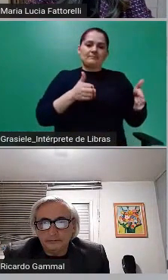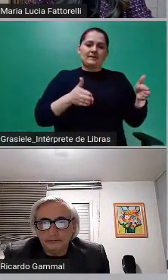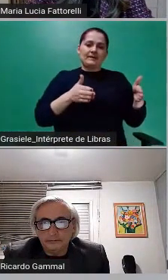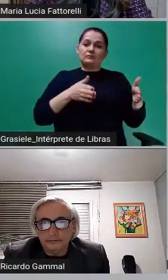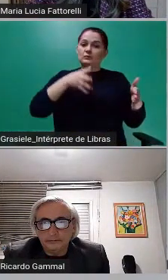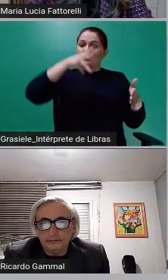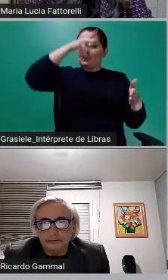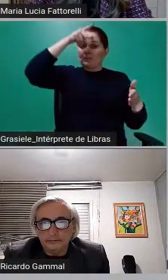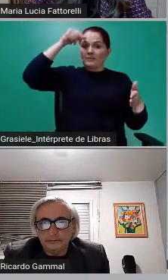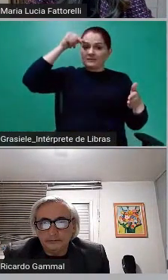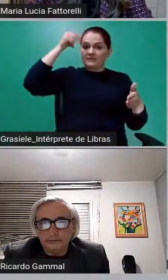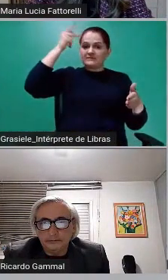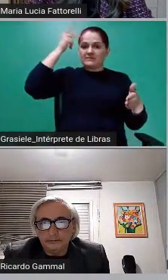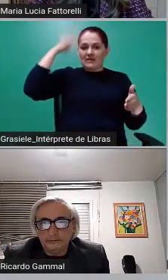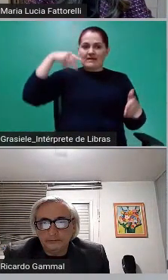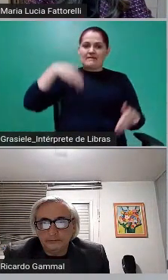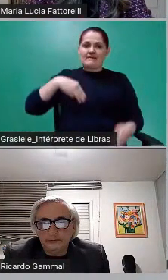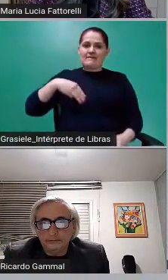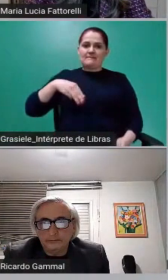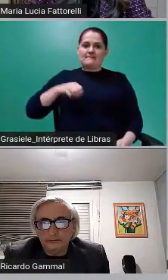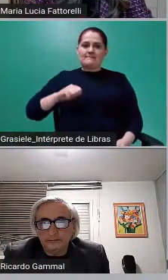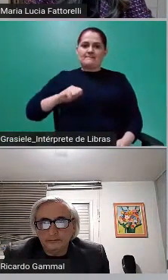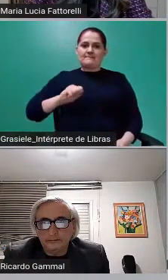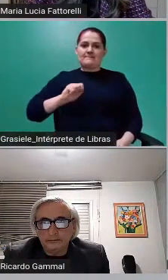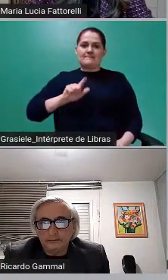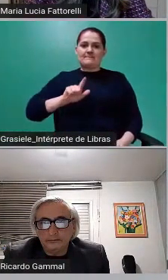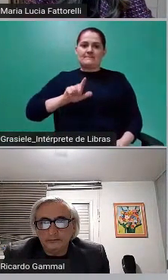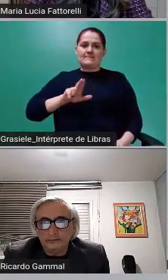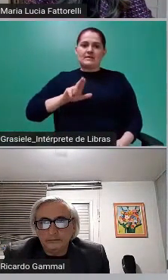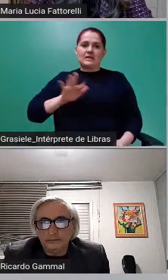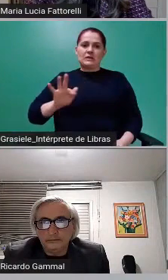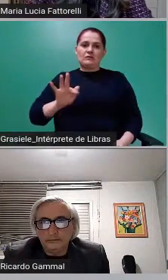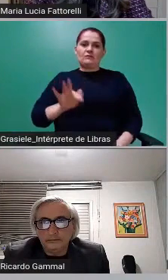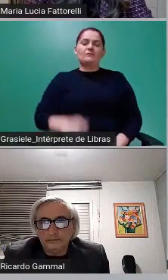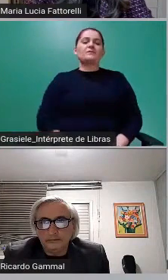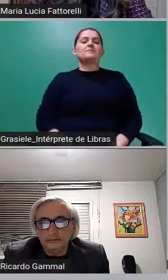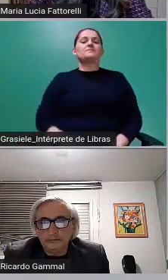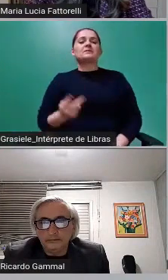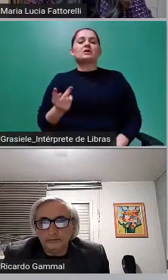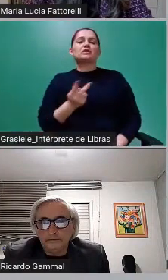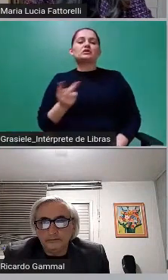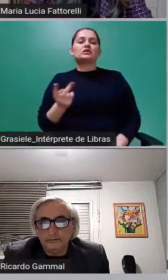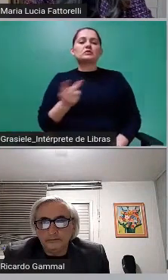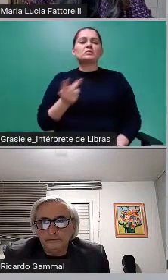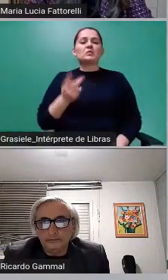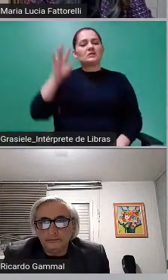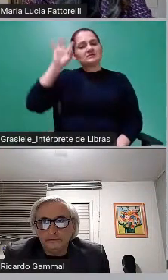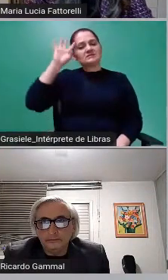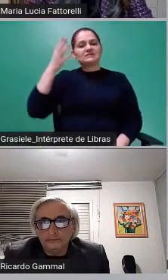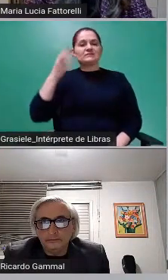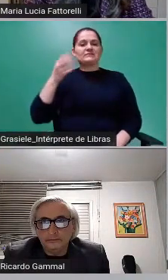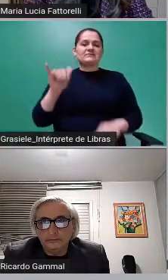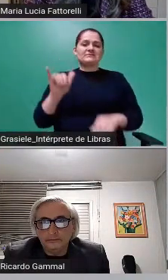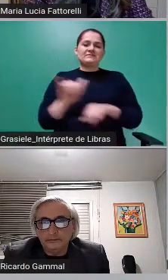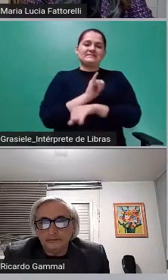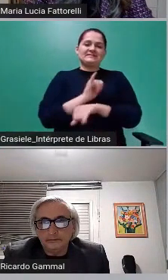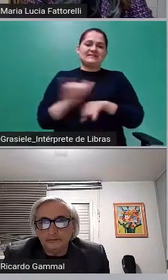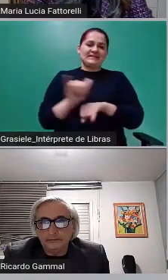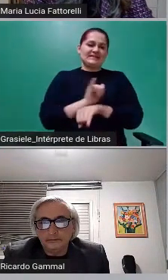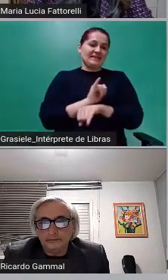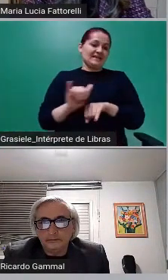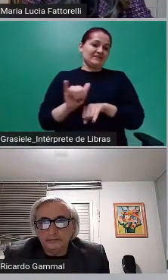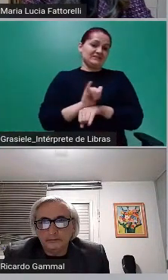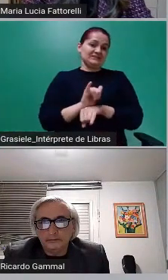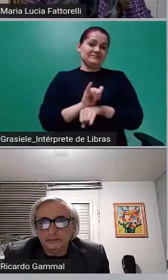eles arrumaram um jeito de fazer uma trambicagem para lançar títulos